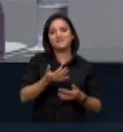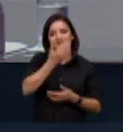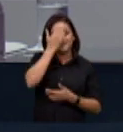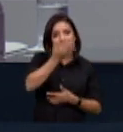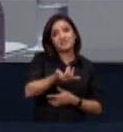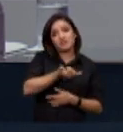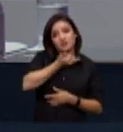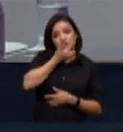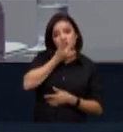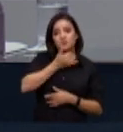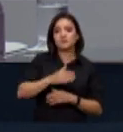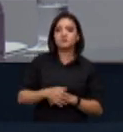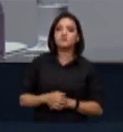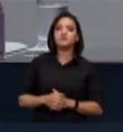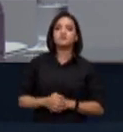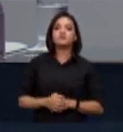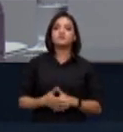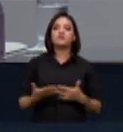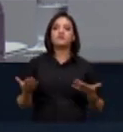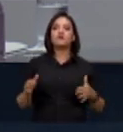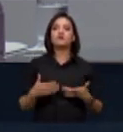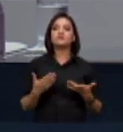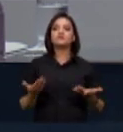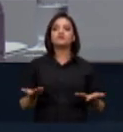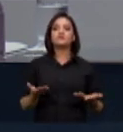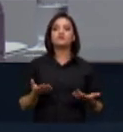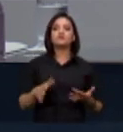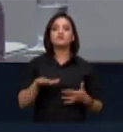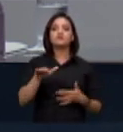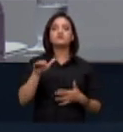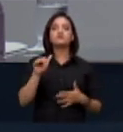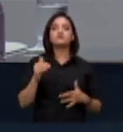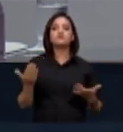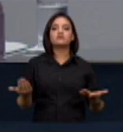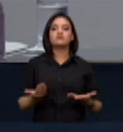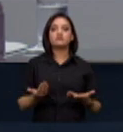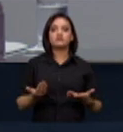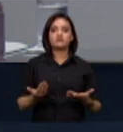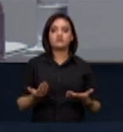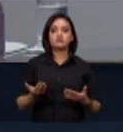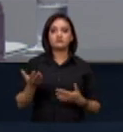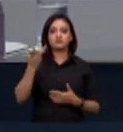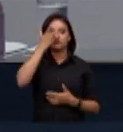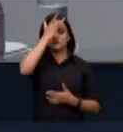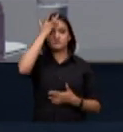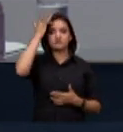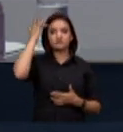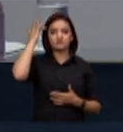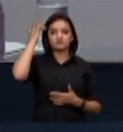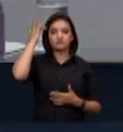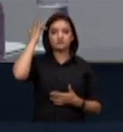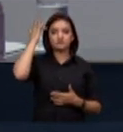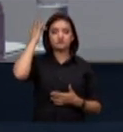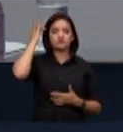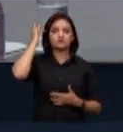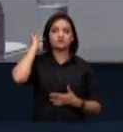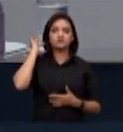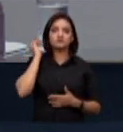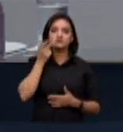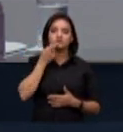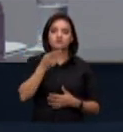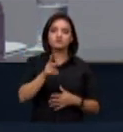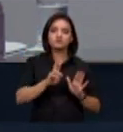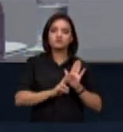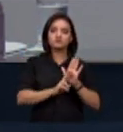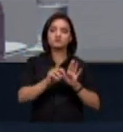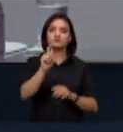Desculpe o inconveniente. Eu vou chamar, então, as pessoas que irão falar em nome da